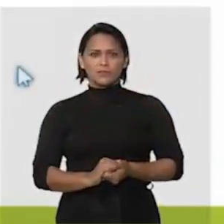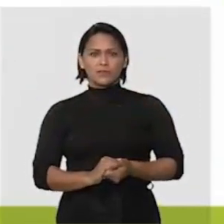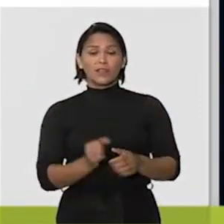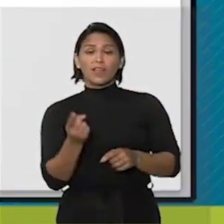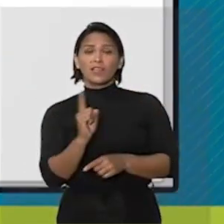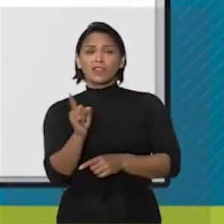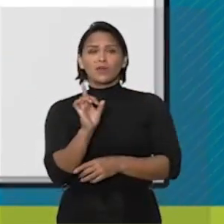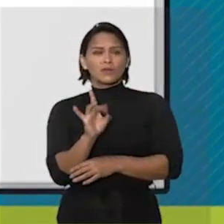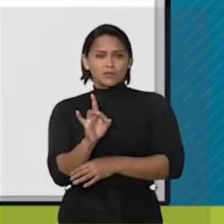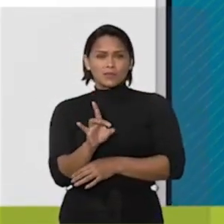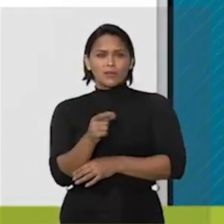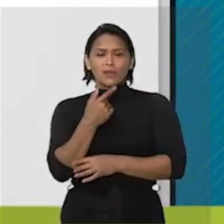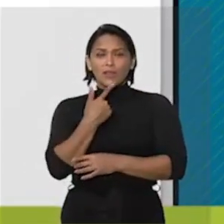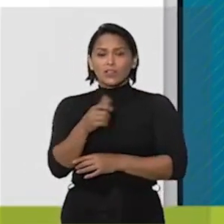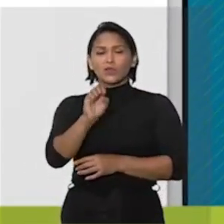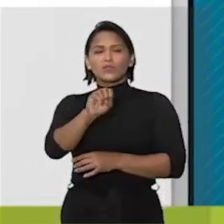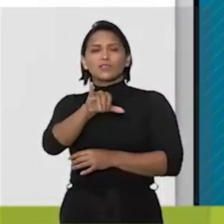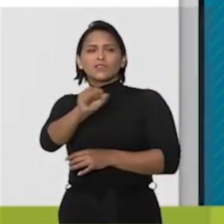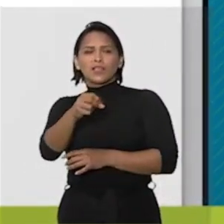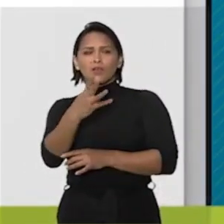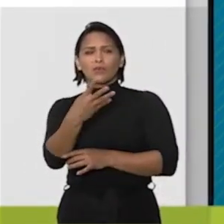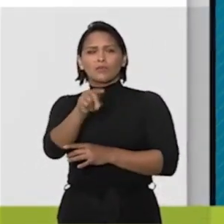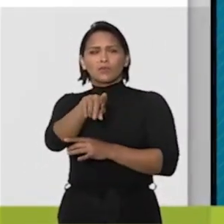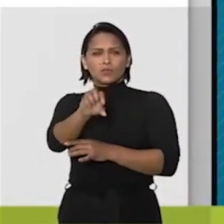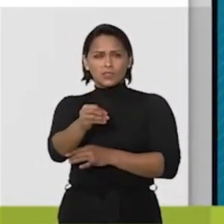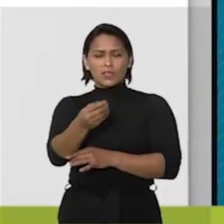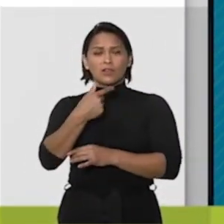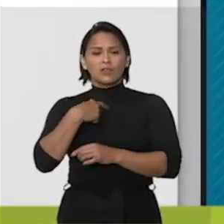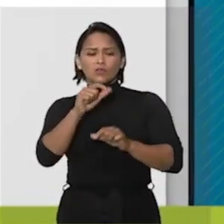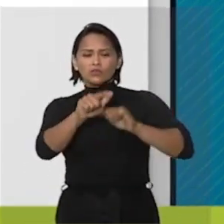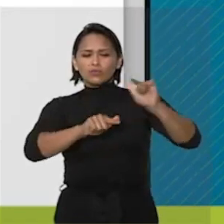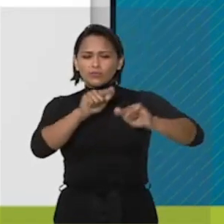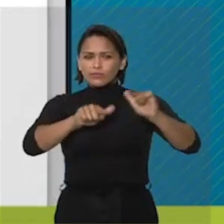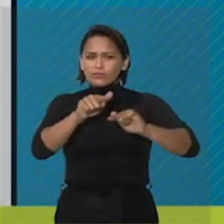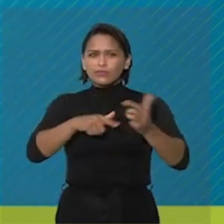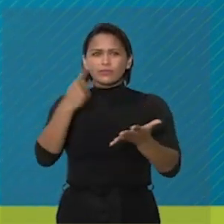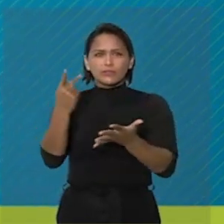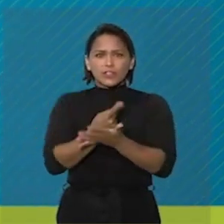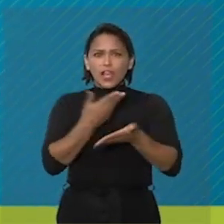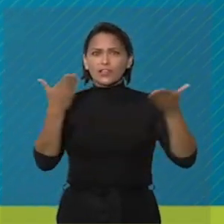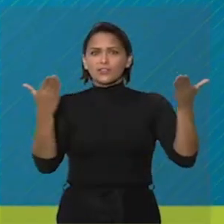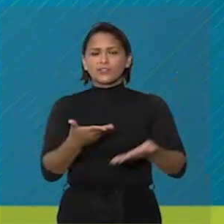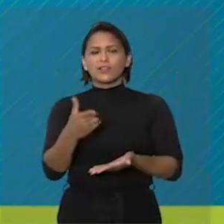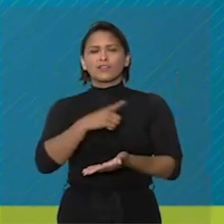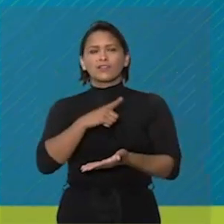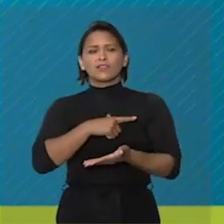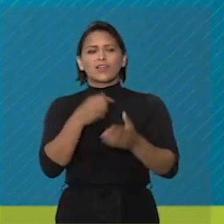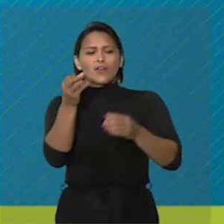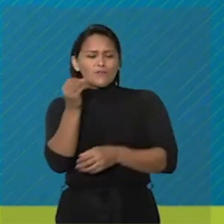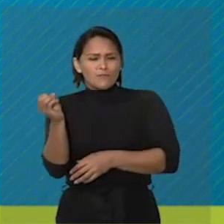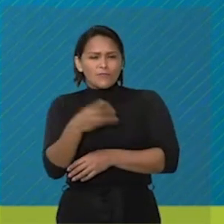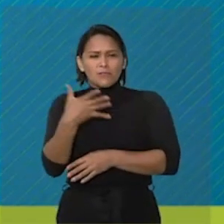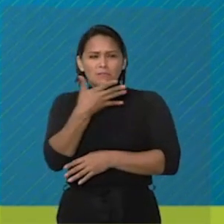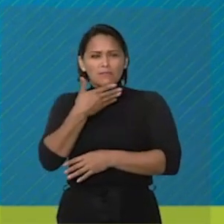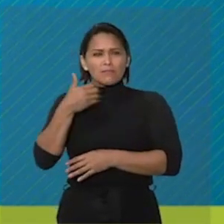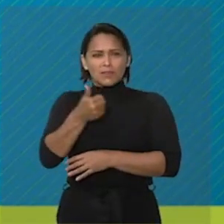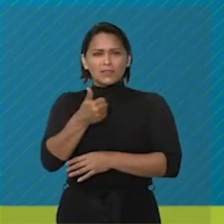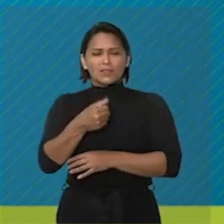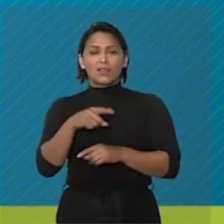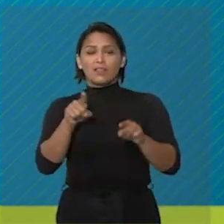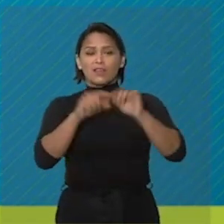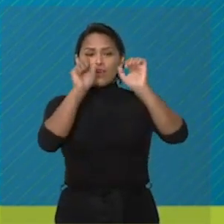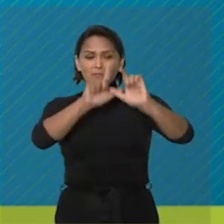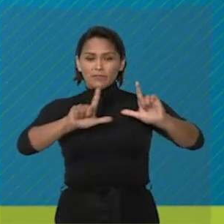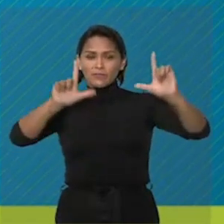E não é só isso. No SEI 4.0, as funcionalidades já existentes foram aprimoradas.